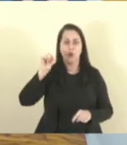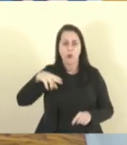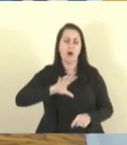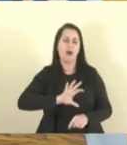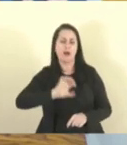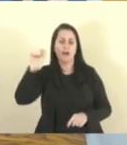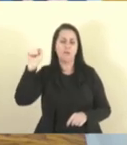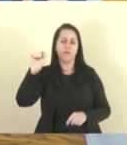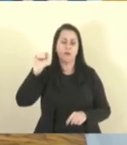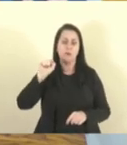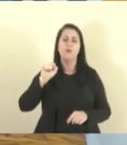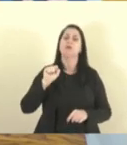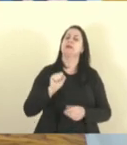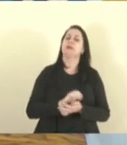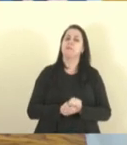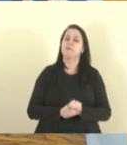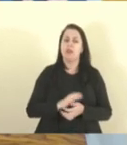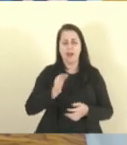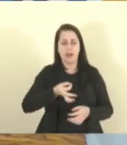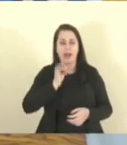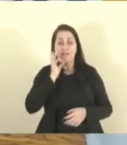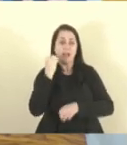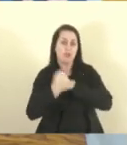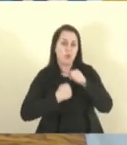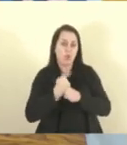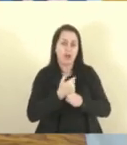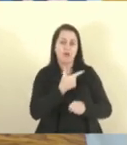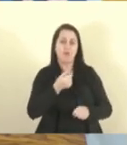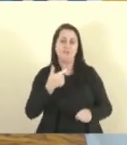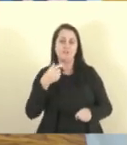Coffee of the Year de 2023.